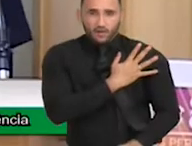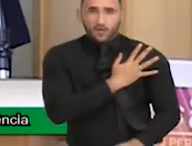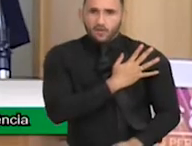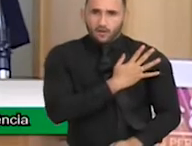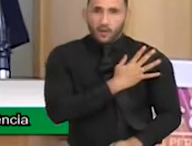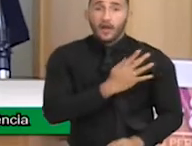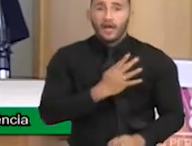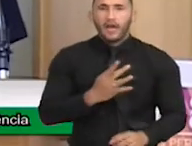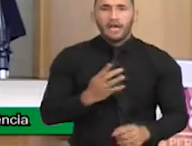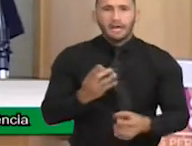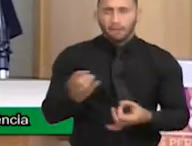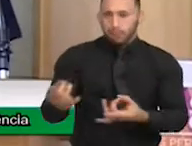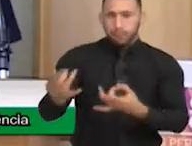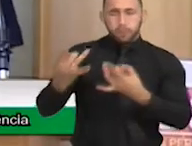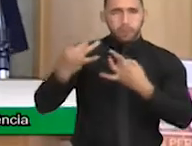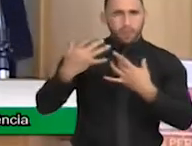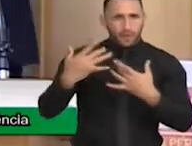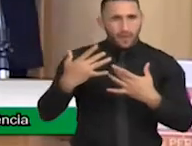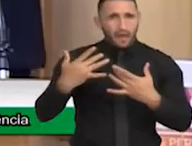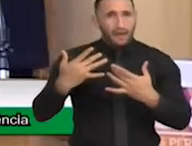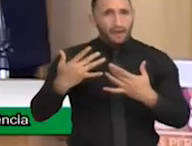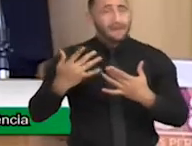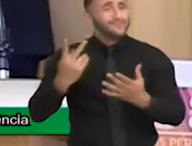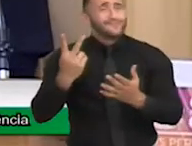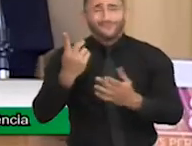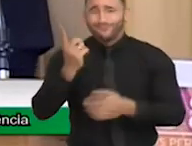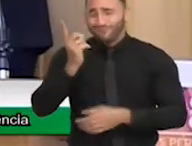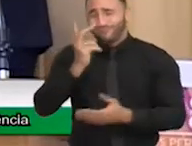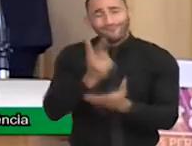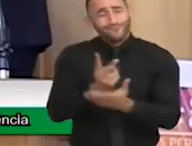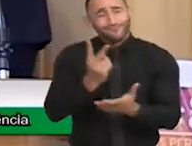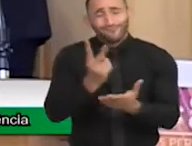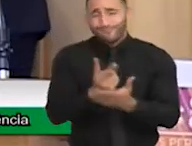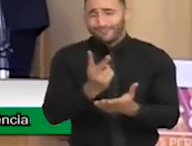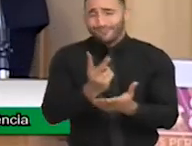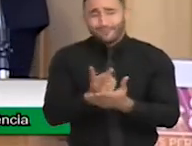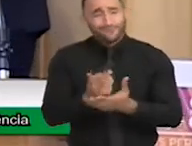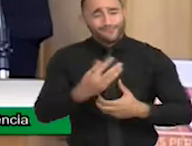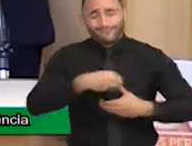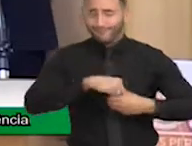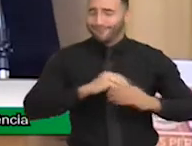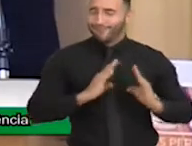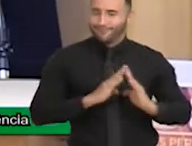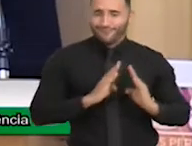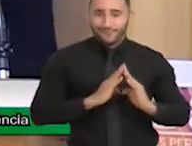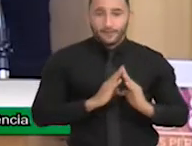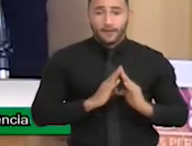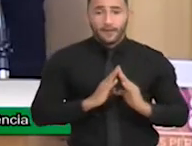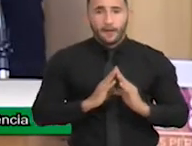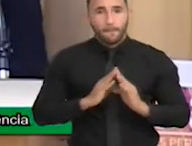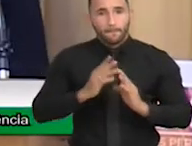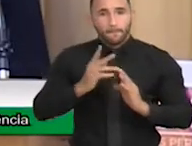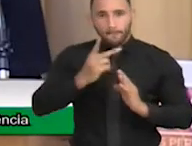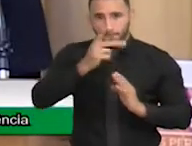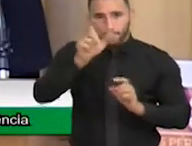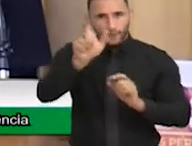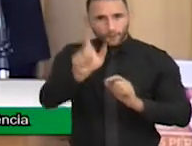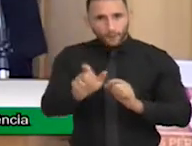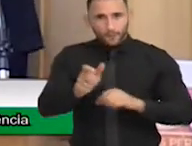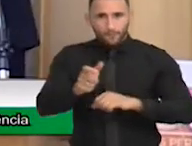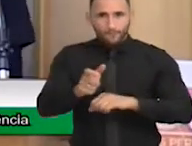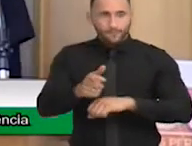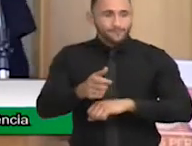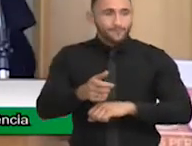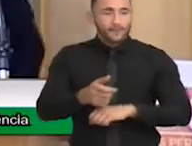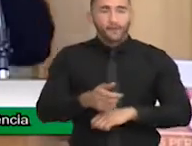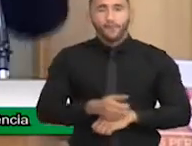recentes, diárias, dos nossos lares. O psiquiatra Alfred Adler,